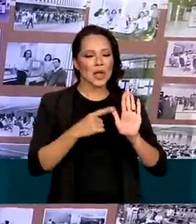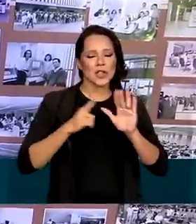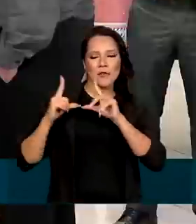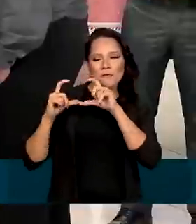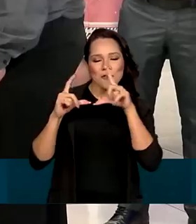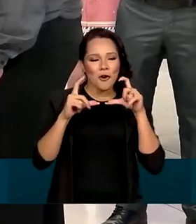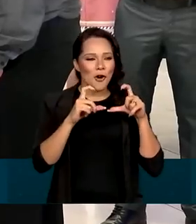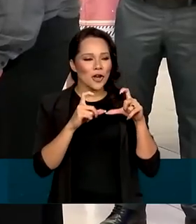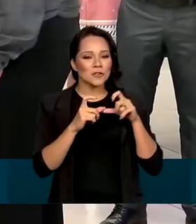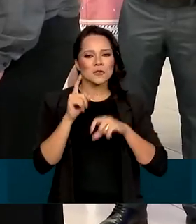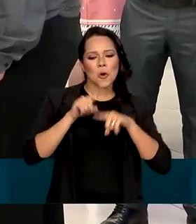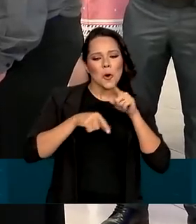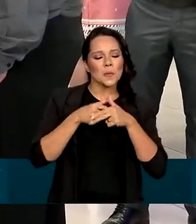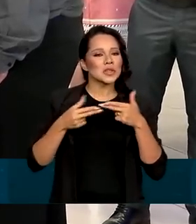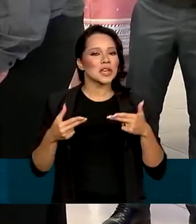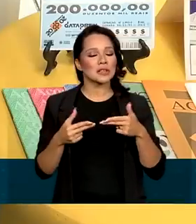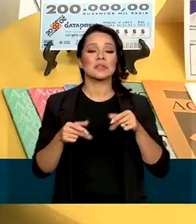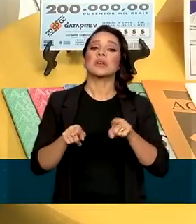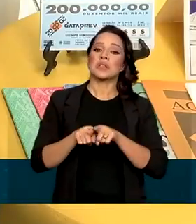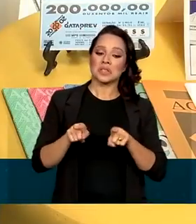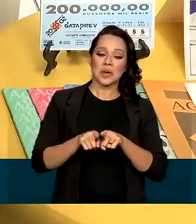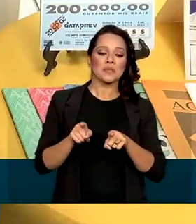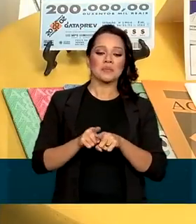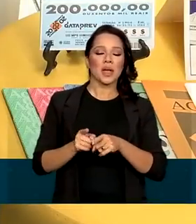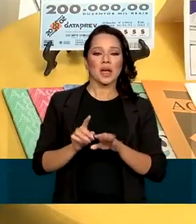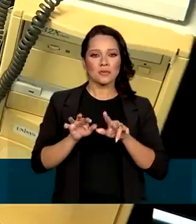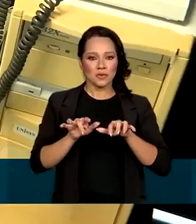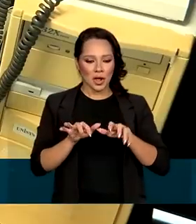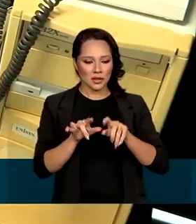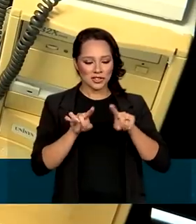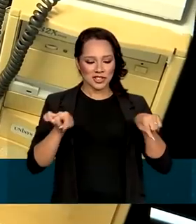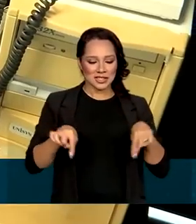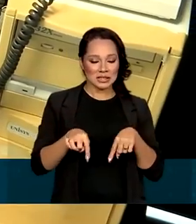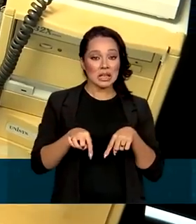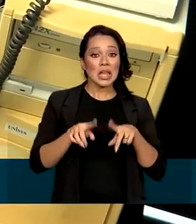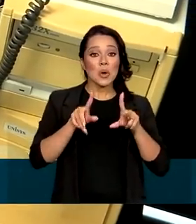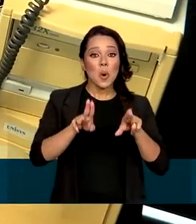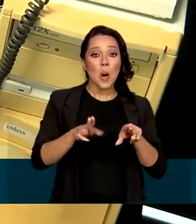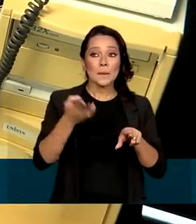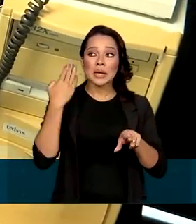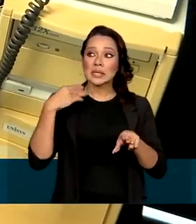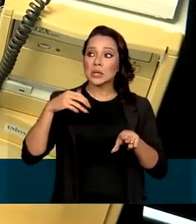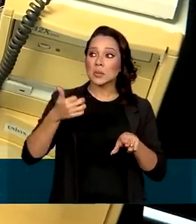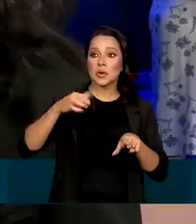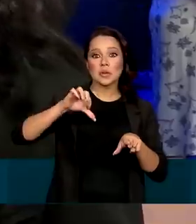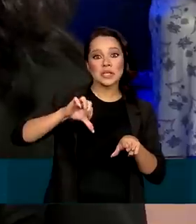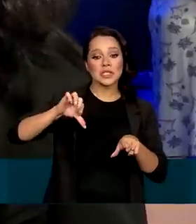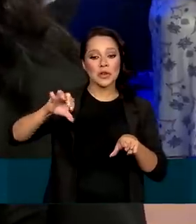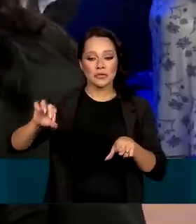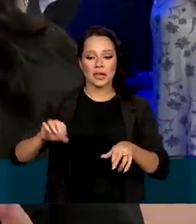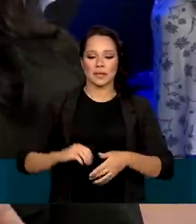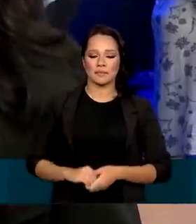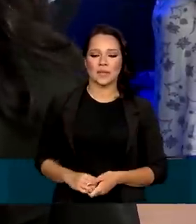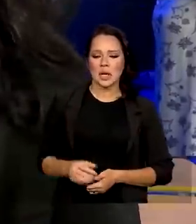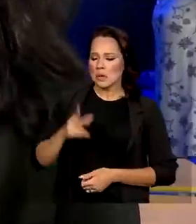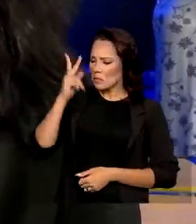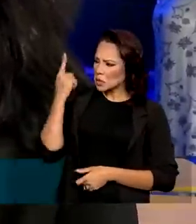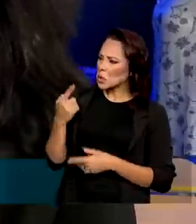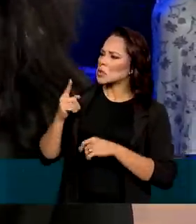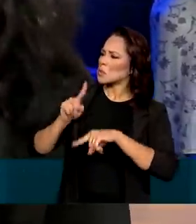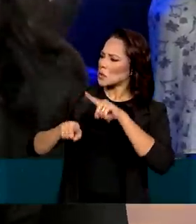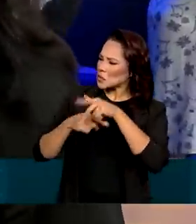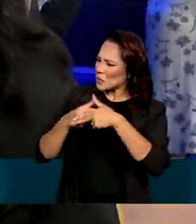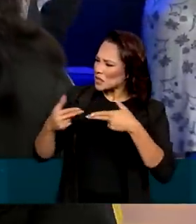fotografias, objetos e até uma estação de trabalho de 1990. As pessoas mandaram também muitos